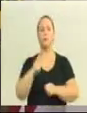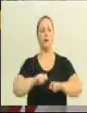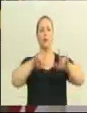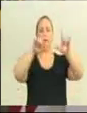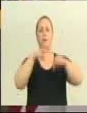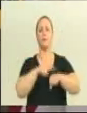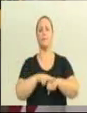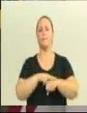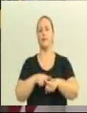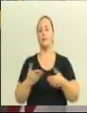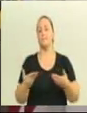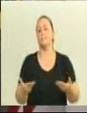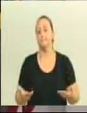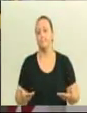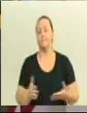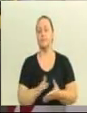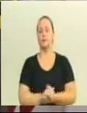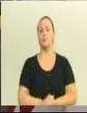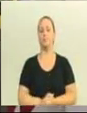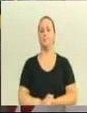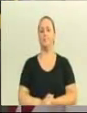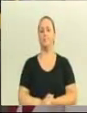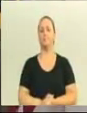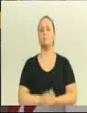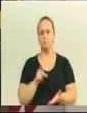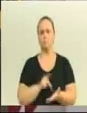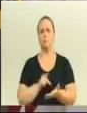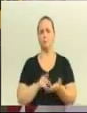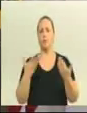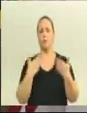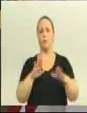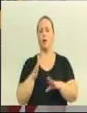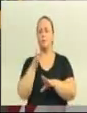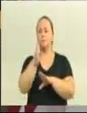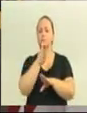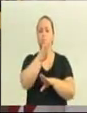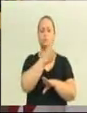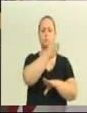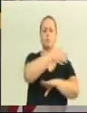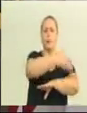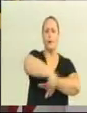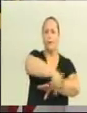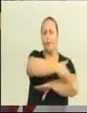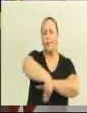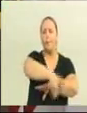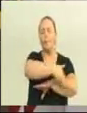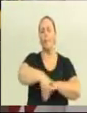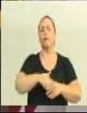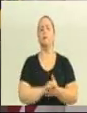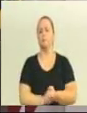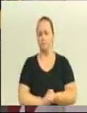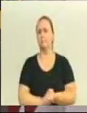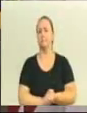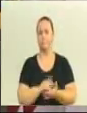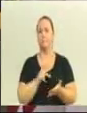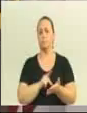naqueles logradores, vereador Vandeleide Oliveira, vereador Adriano, que V. Exª tem definido